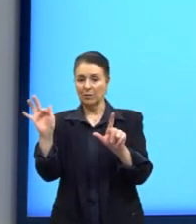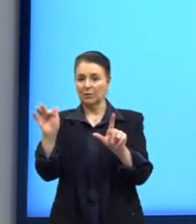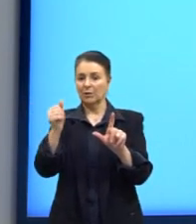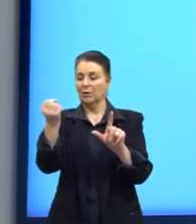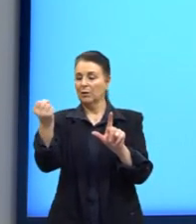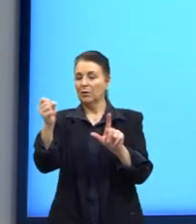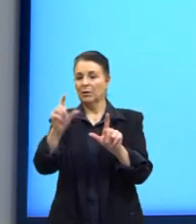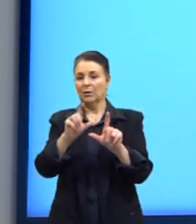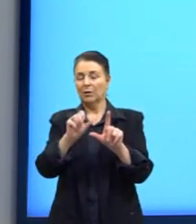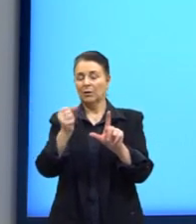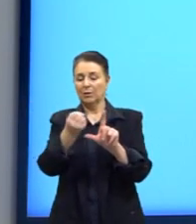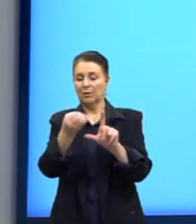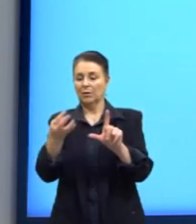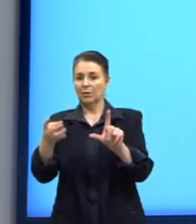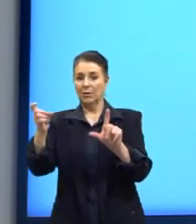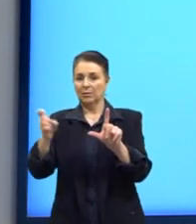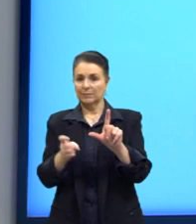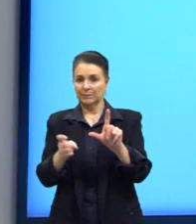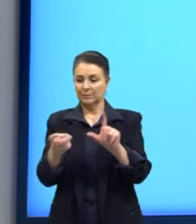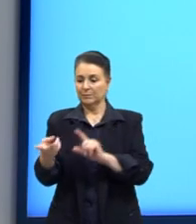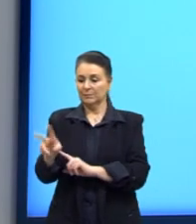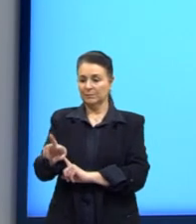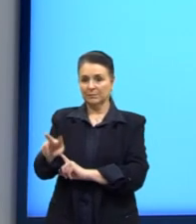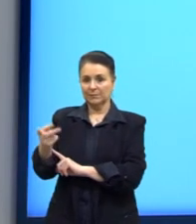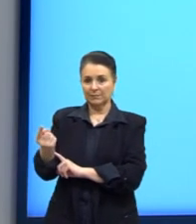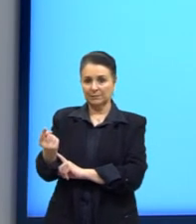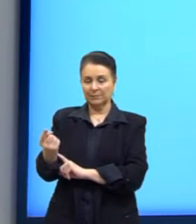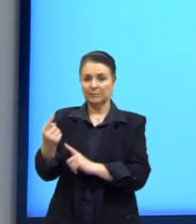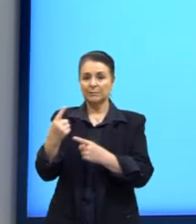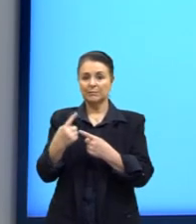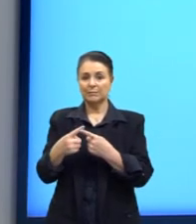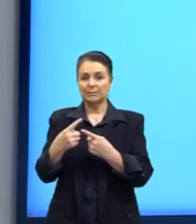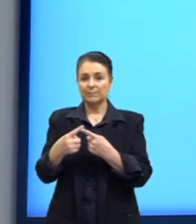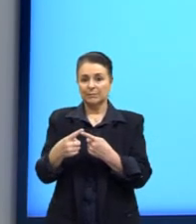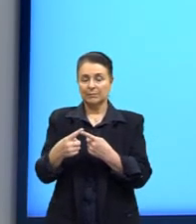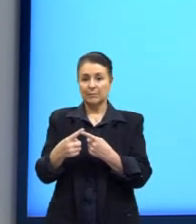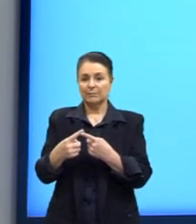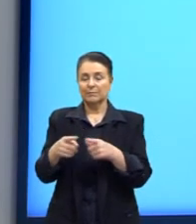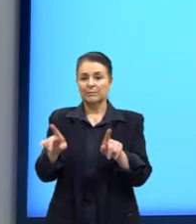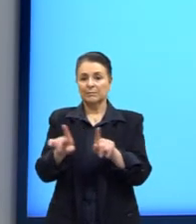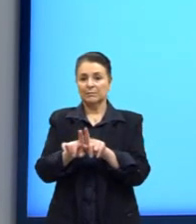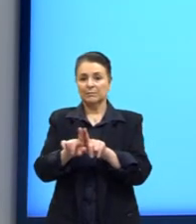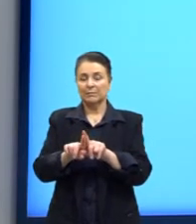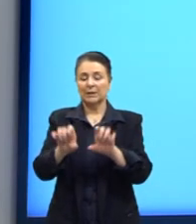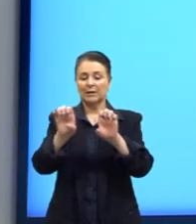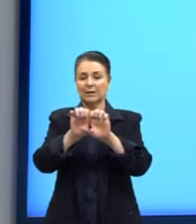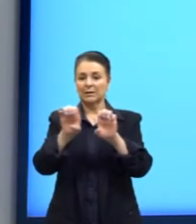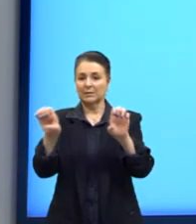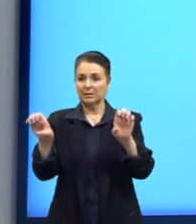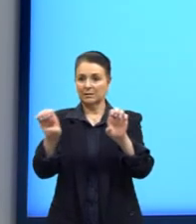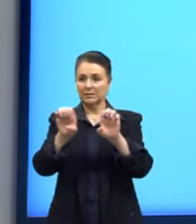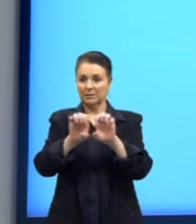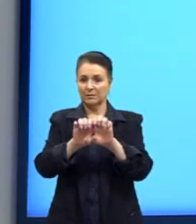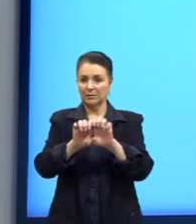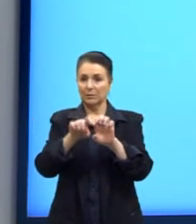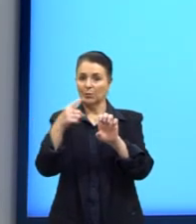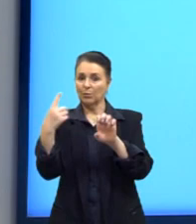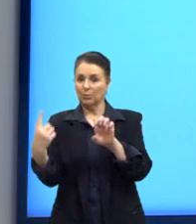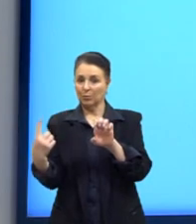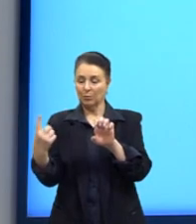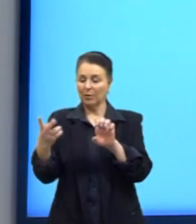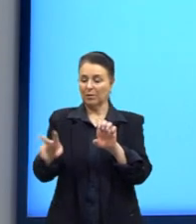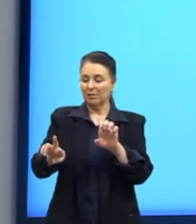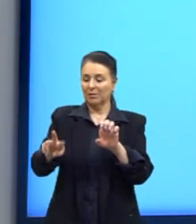como funções inversas uma da outra, assim como nós vimos nas equações, né? Uma seria ao